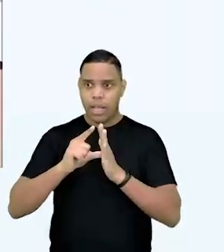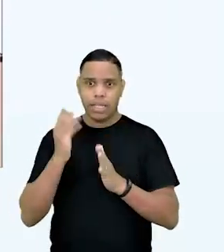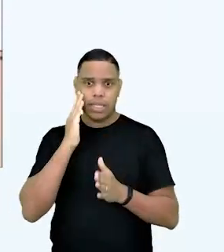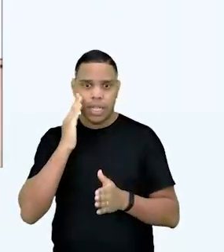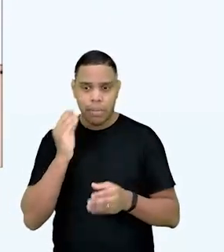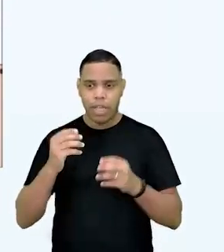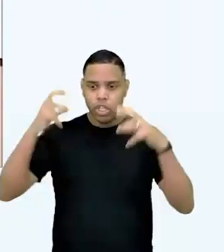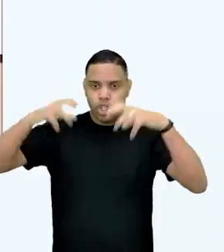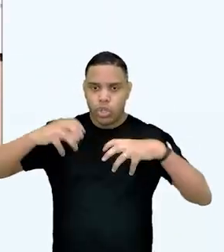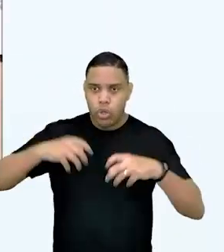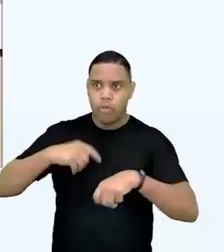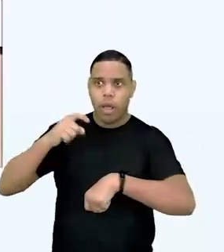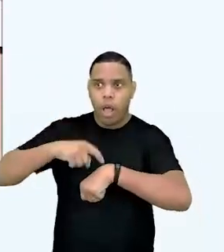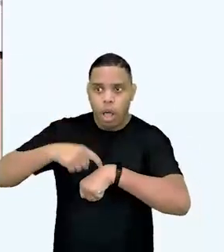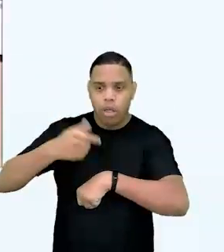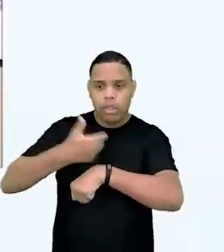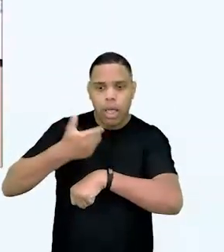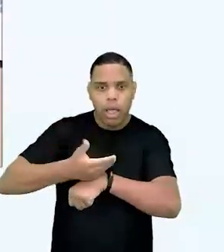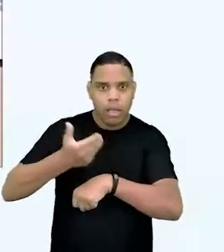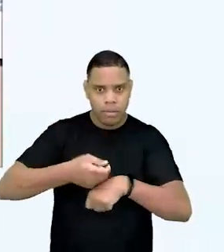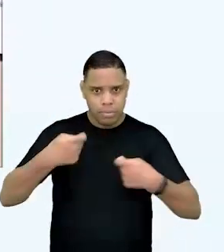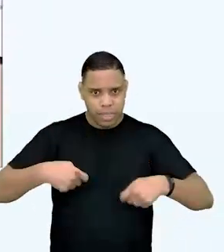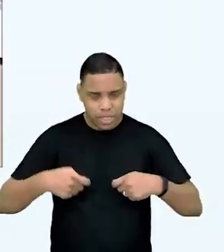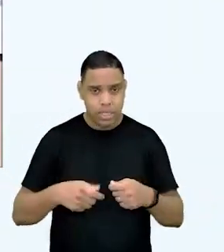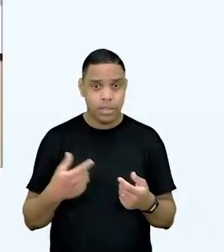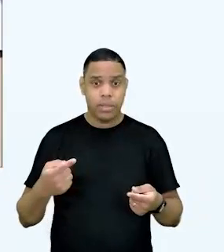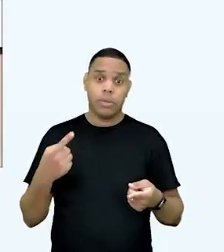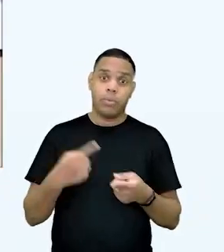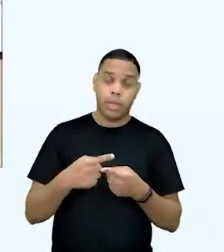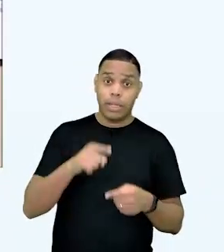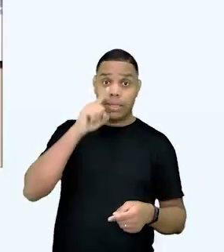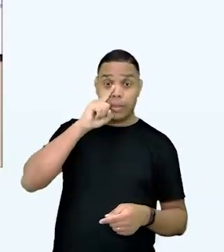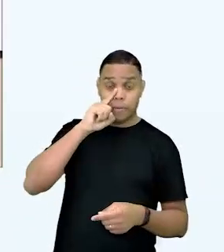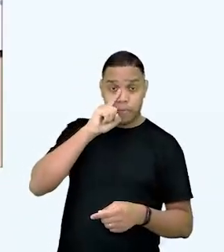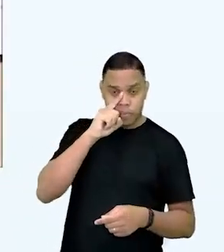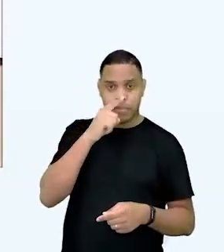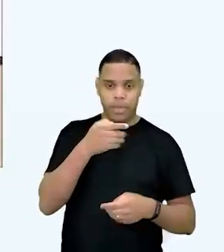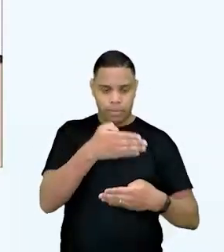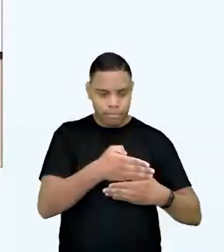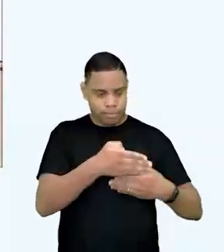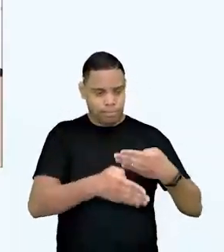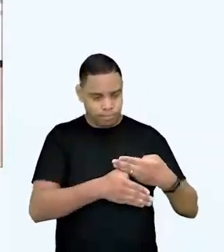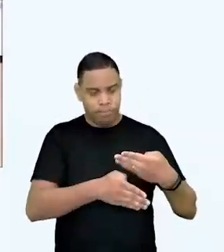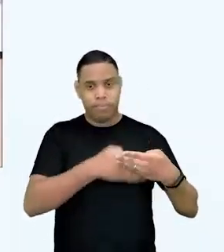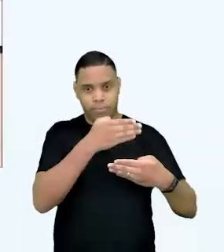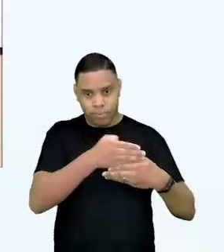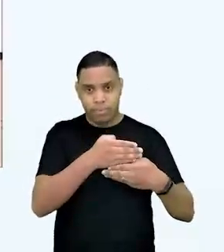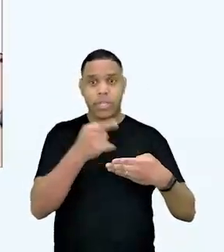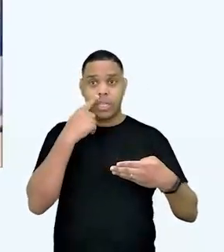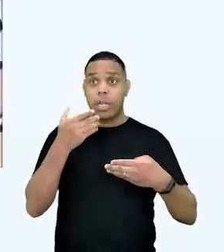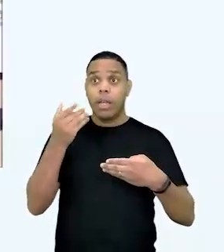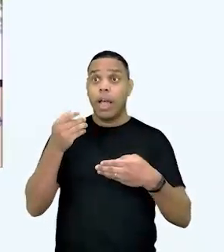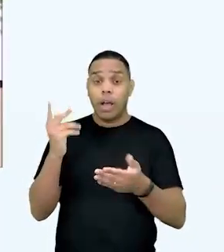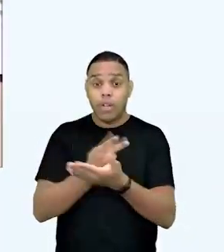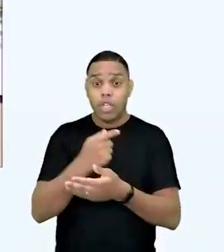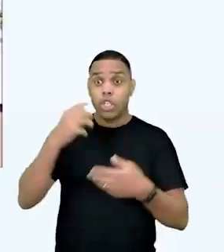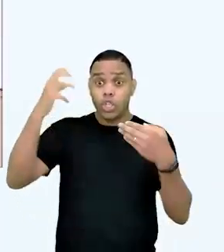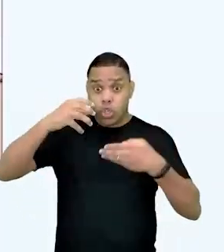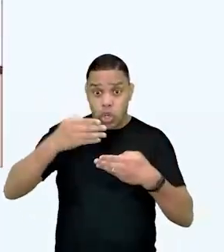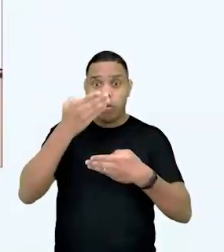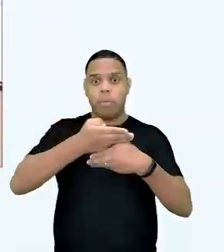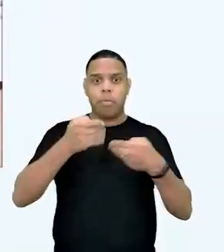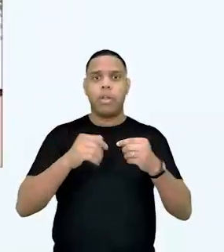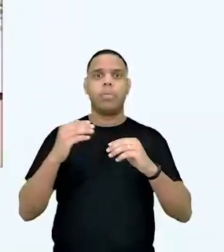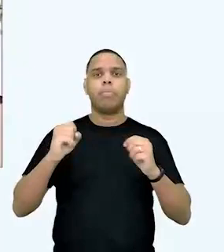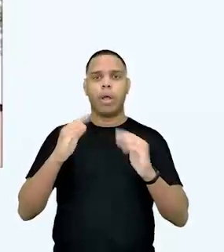Você tem que saber de onde é que vem a chuva, por exemplo. Sim, sim. Porque senão você corre o risco de fazer uma parede que vai dar de cara com a chuva. Na primeira